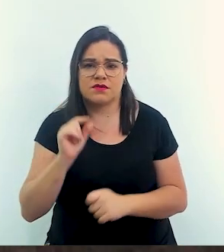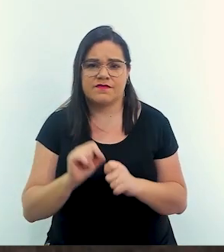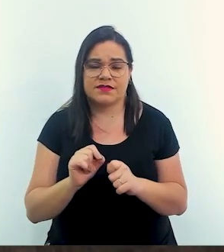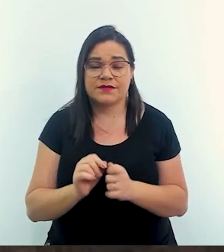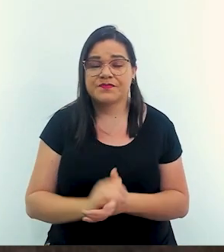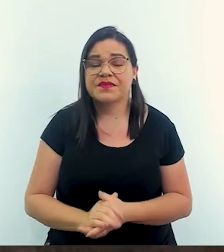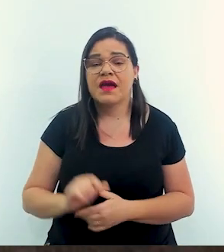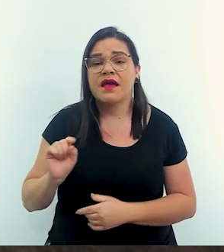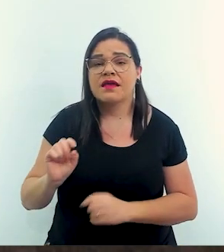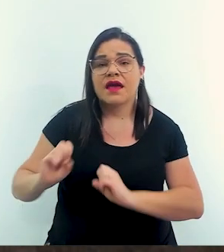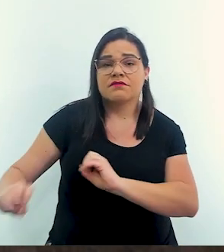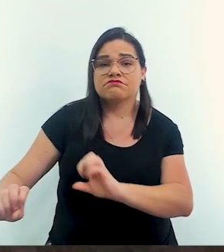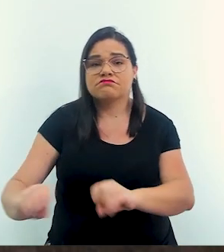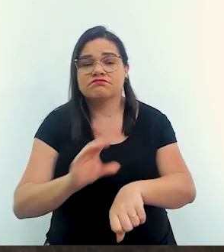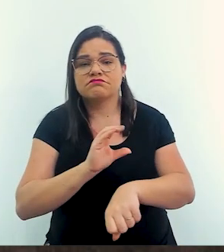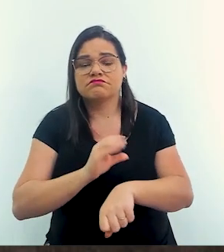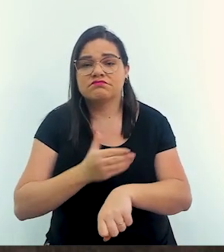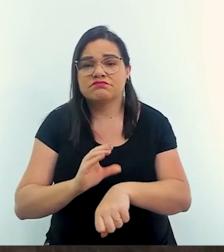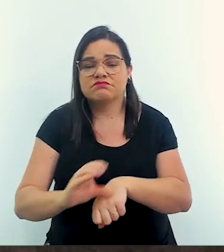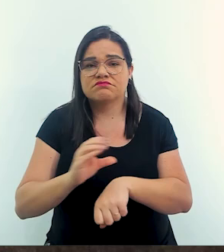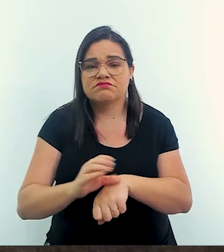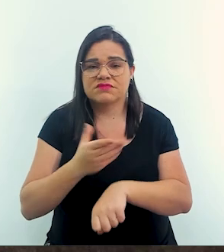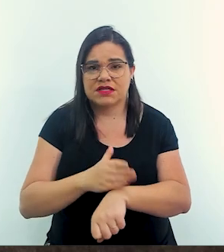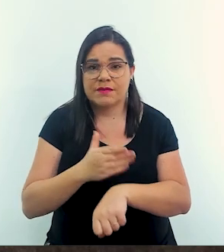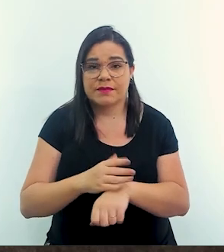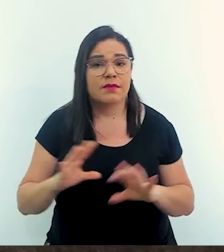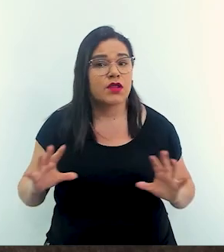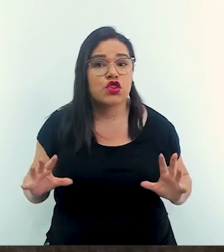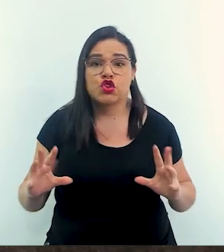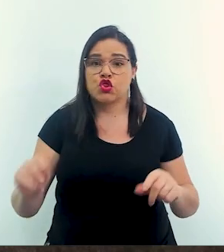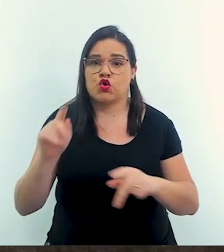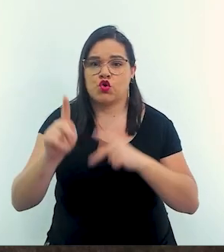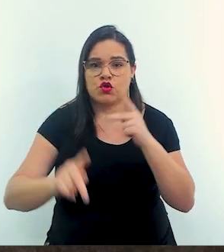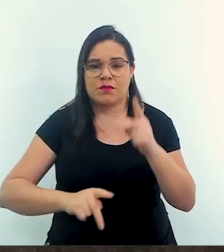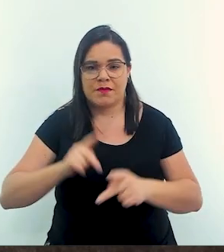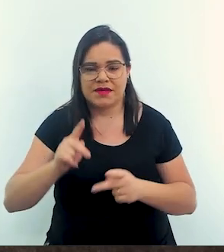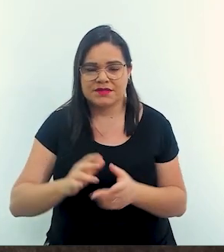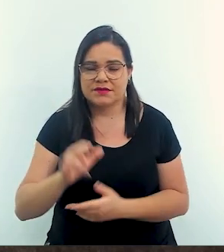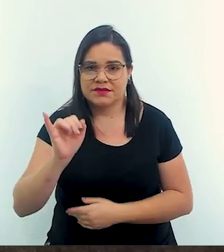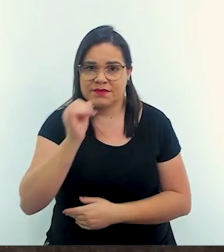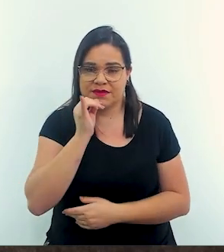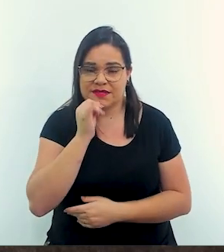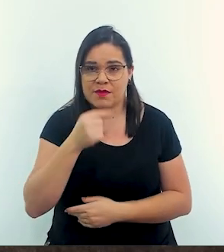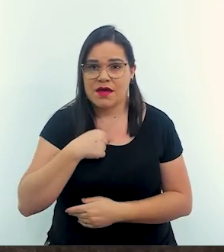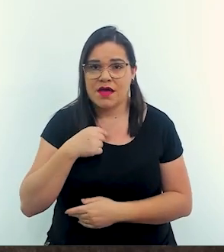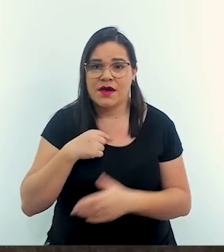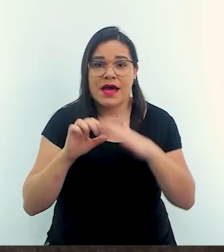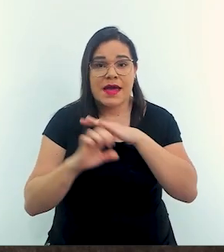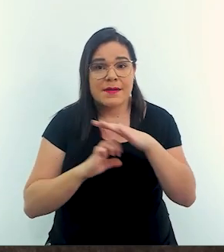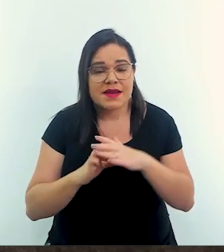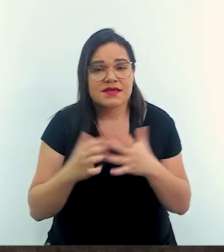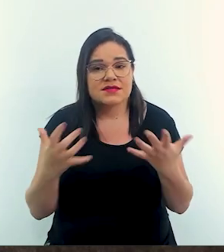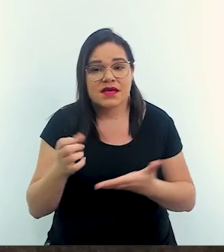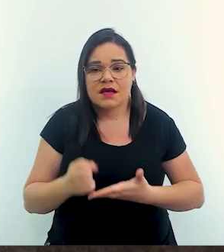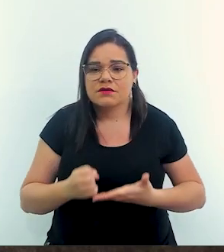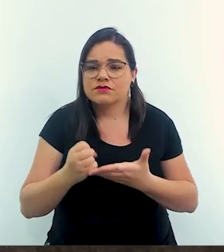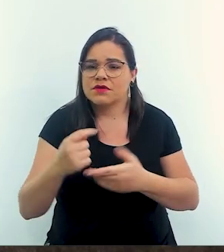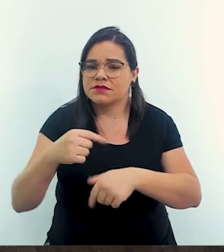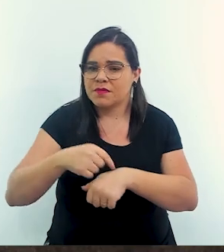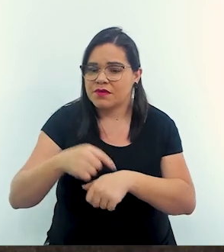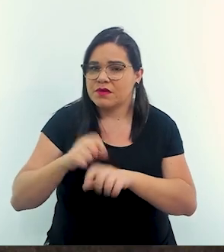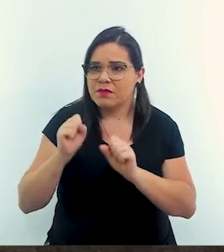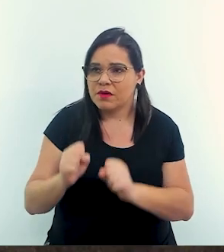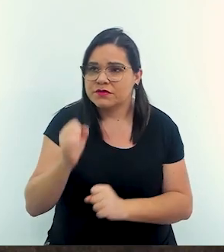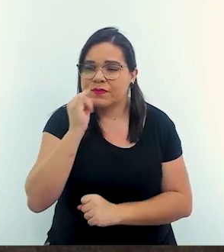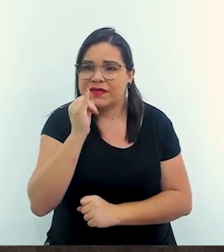pessoas que vão fazer esse treinamento é a pessoa a população em geral então se eu fosse uma empresa que quisesse contribuir